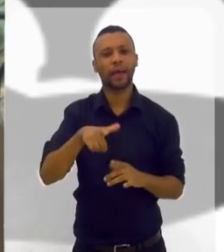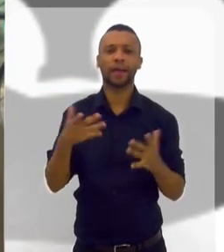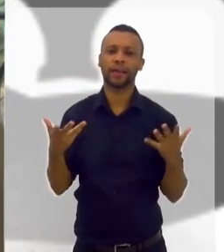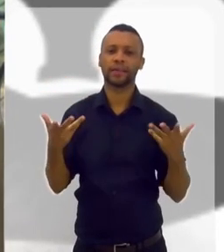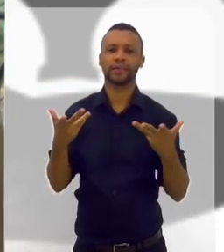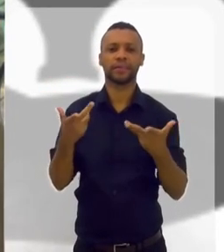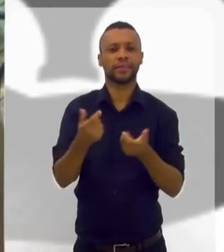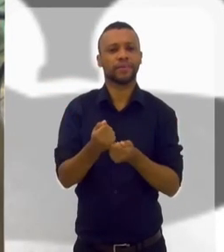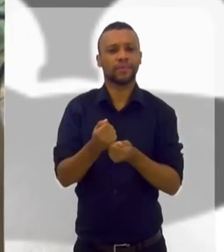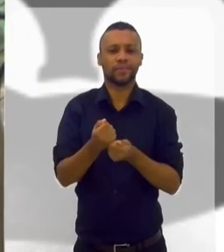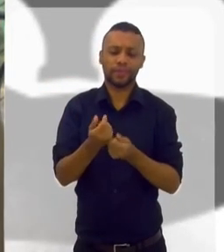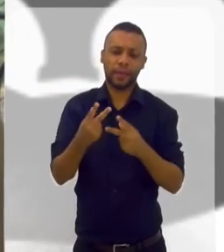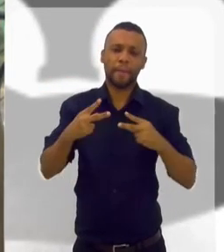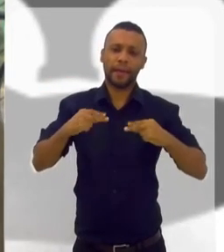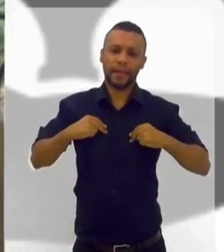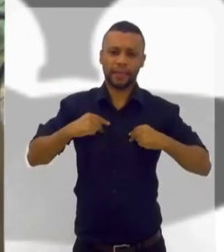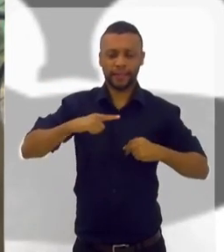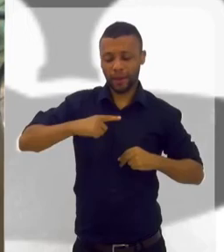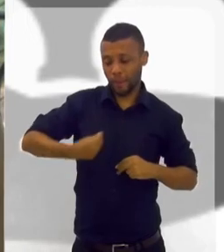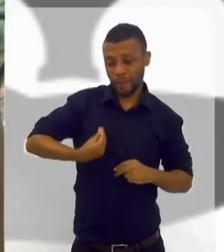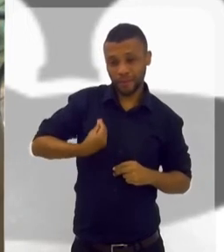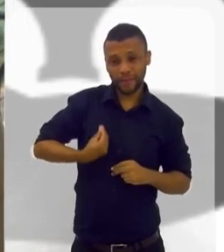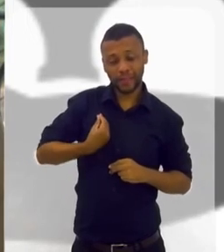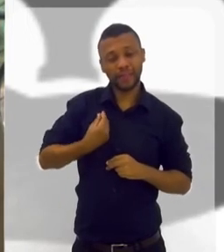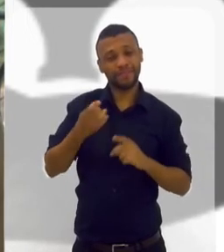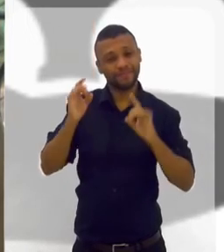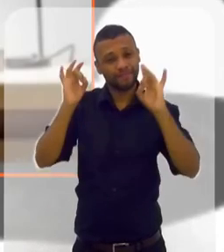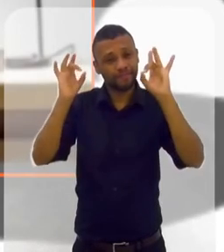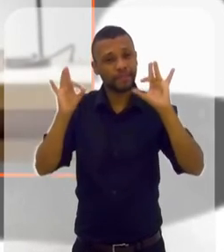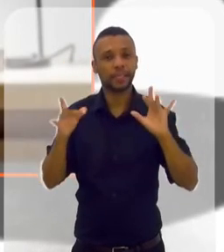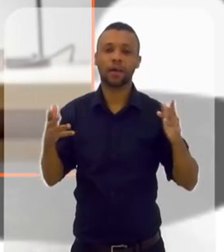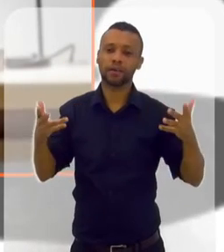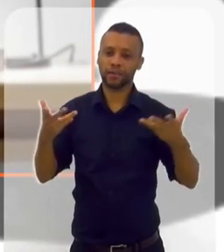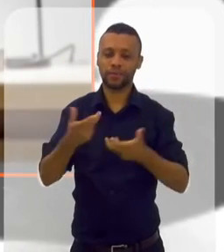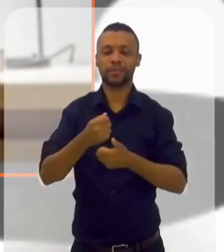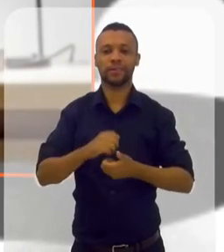Você é incrível. Você merece ter uma vida extraordinária.